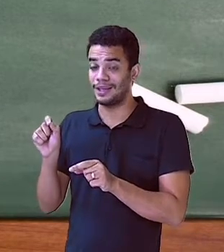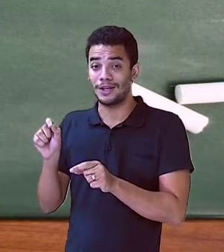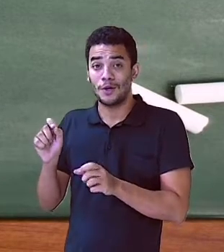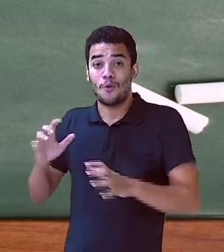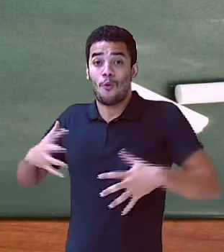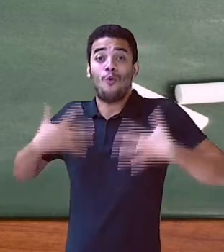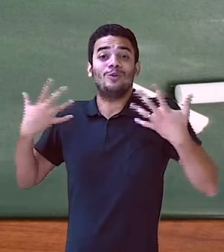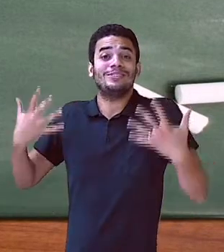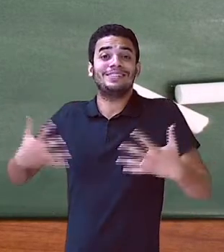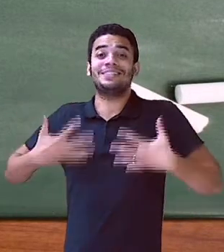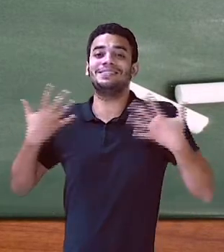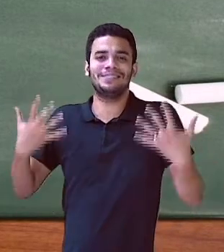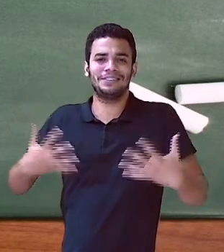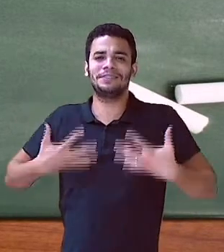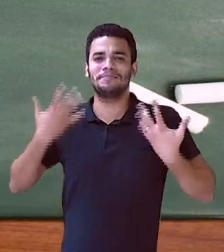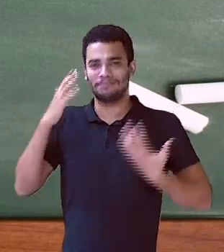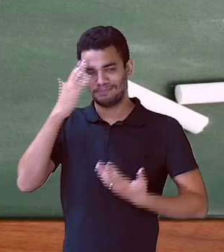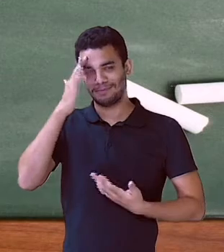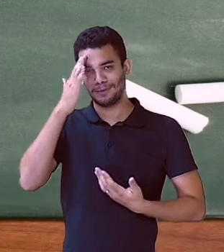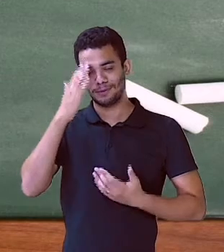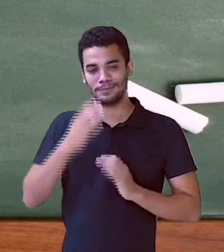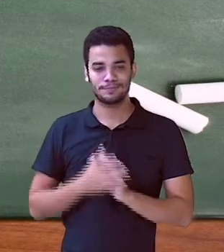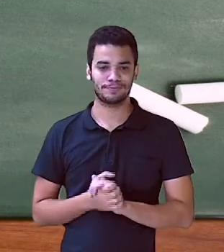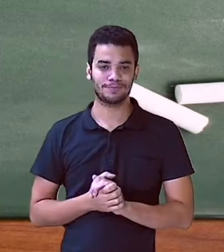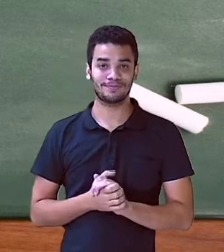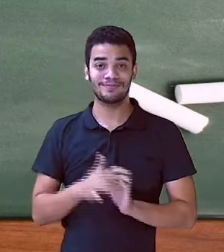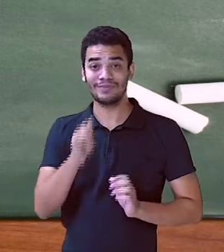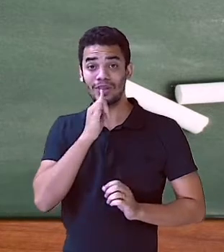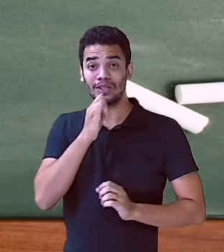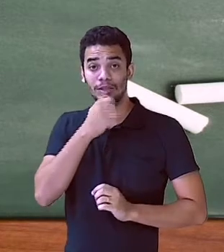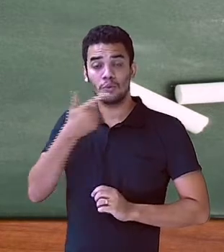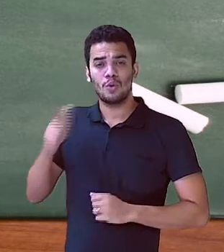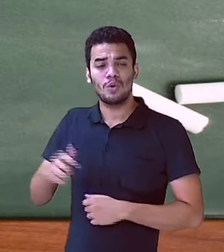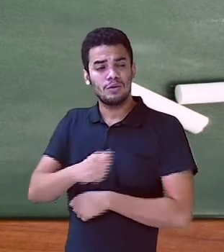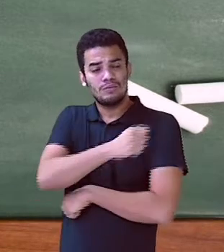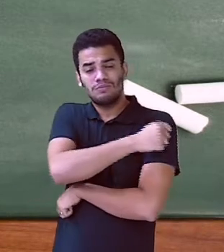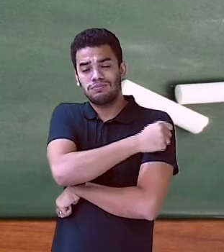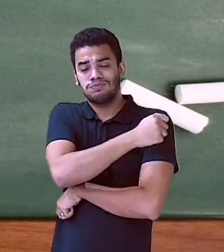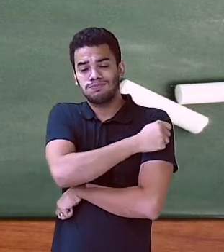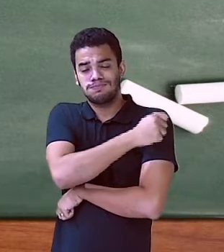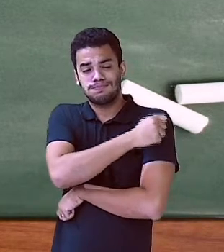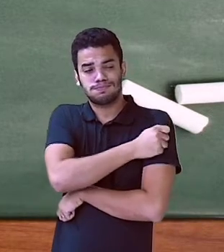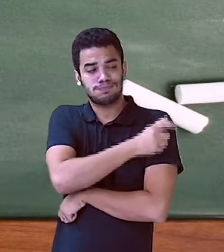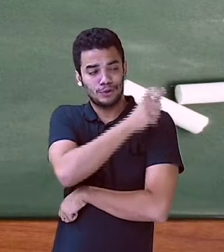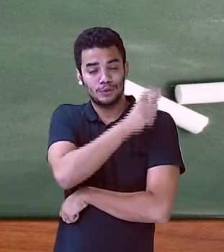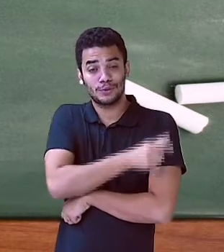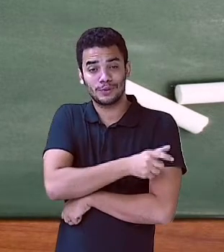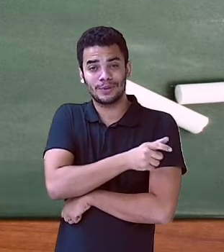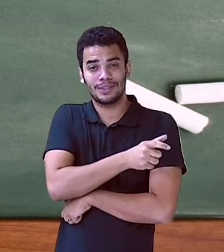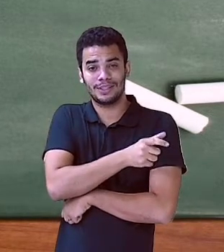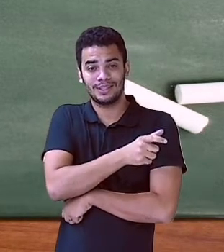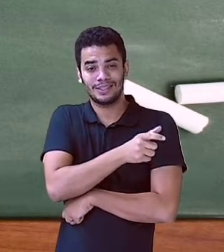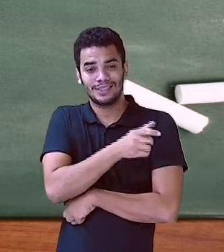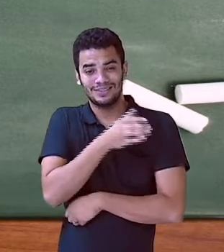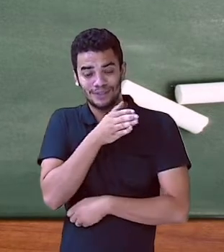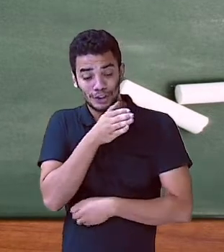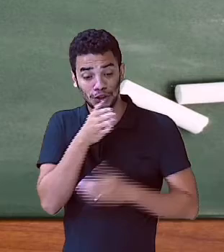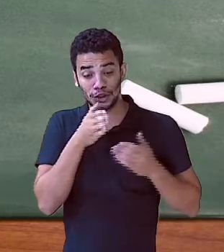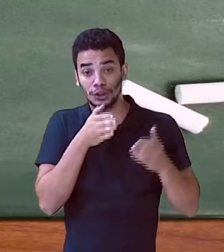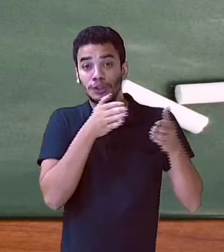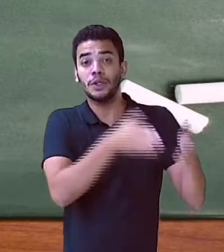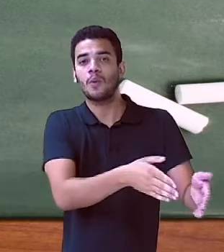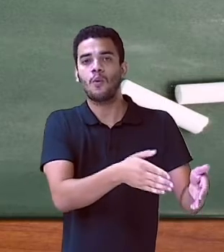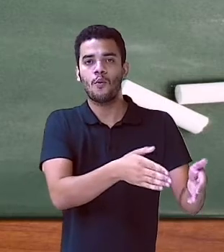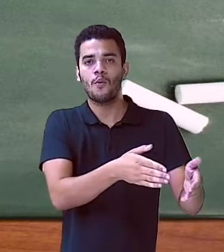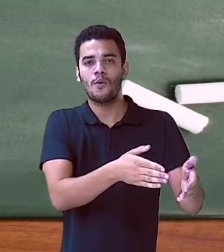Próximo exemplo. Aluno chegou cansado. Também, da mesma forma. Consigo perceber o aluno, o sujeito.